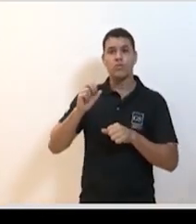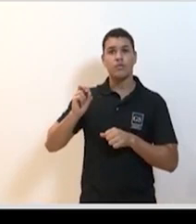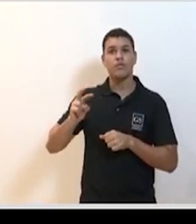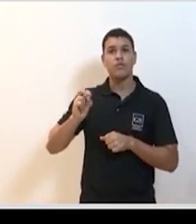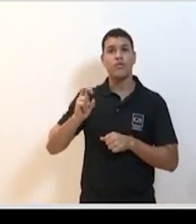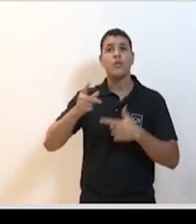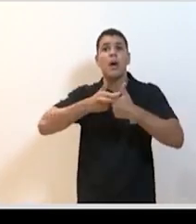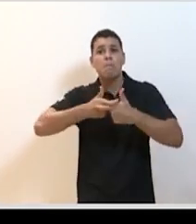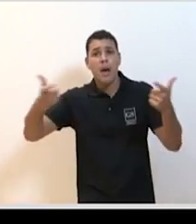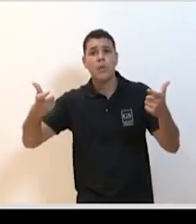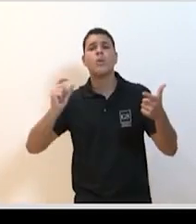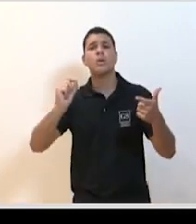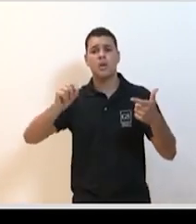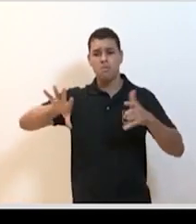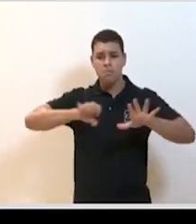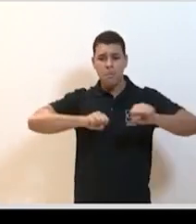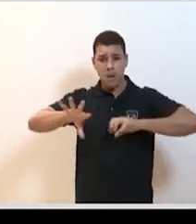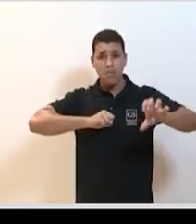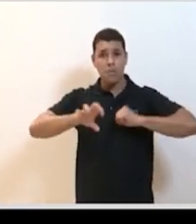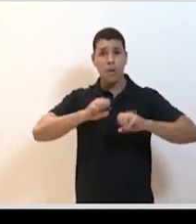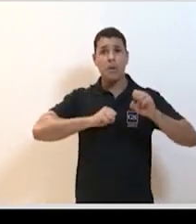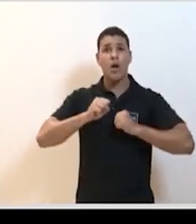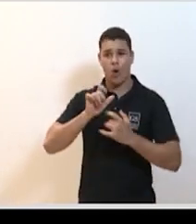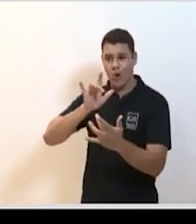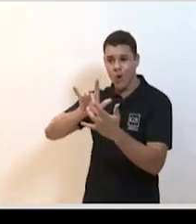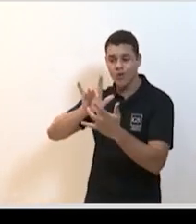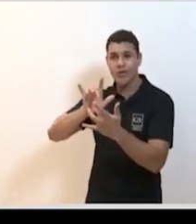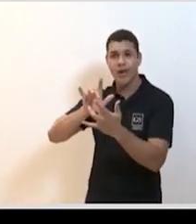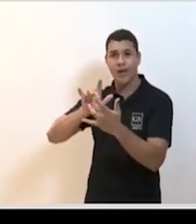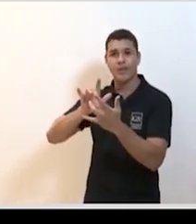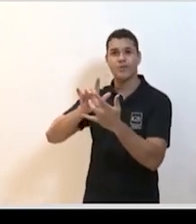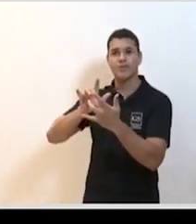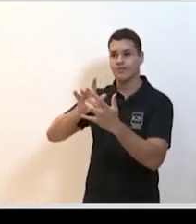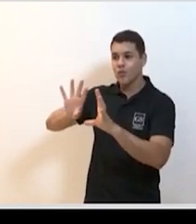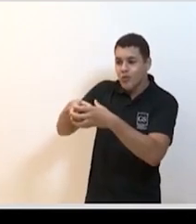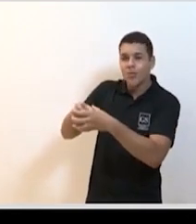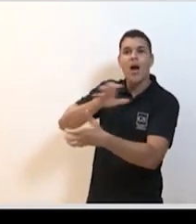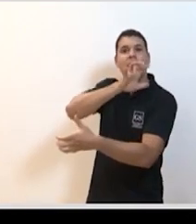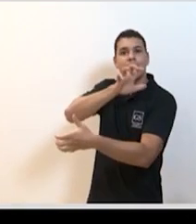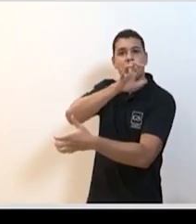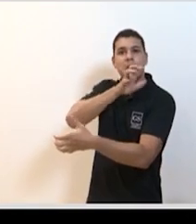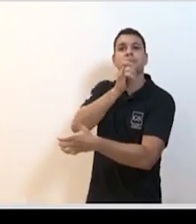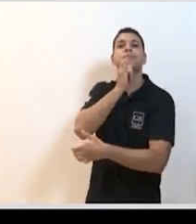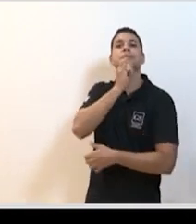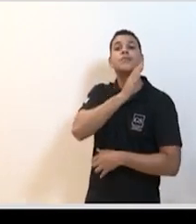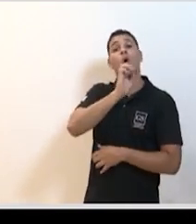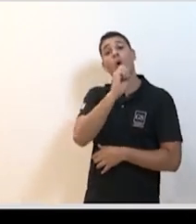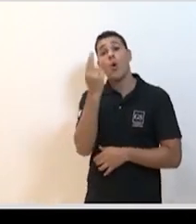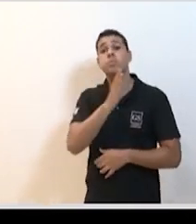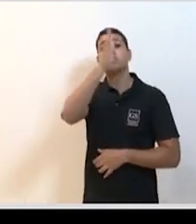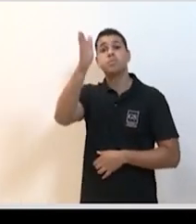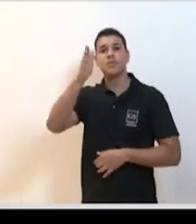de pessoas que tinham entrado em contato com esse mercado de